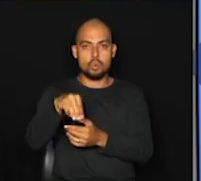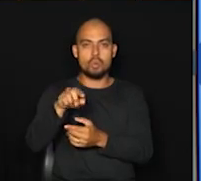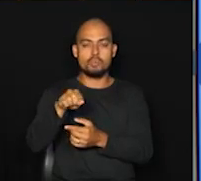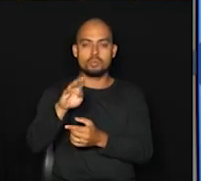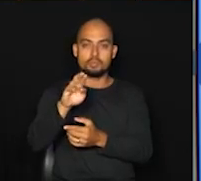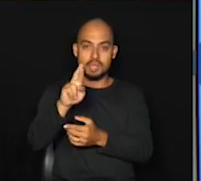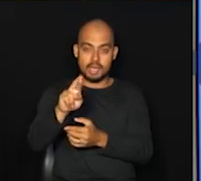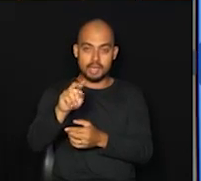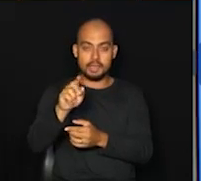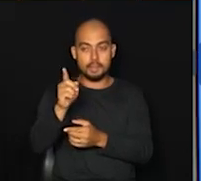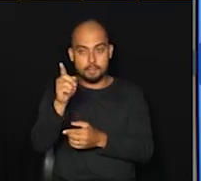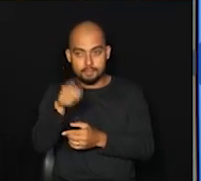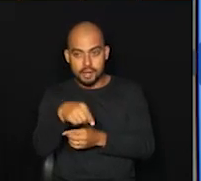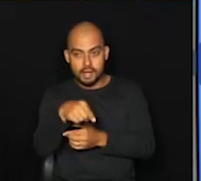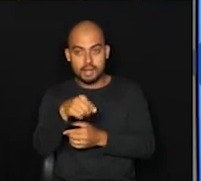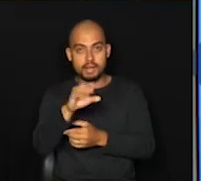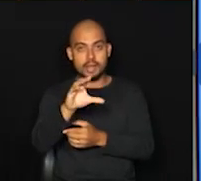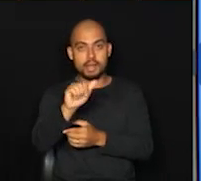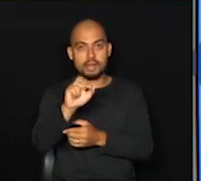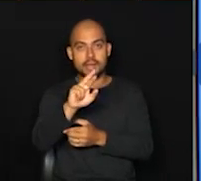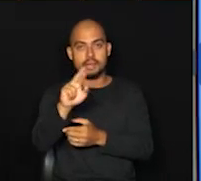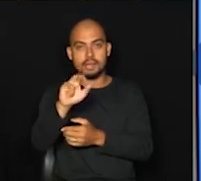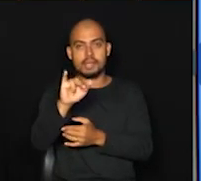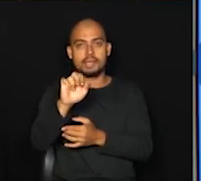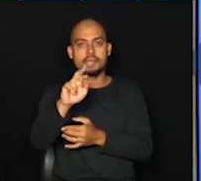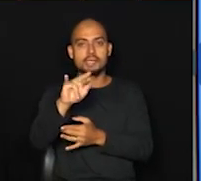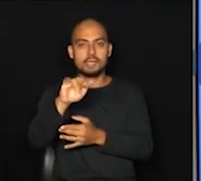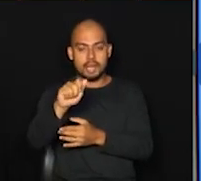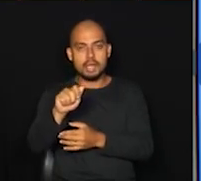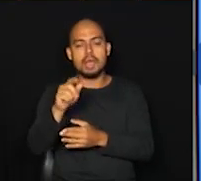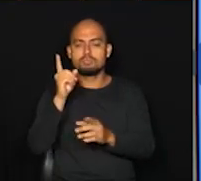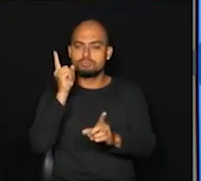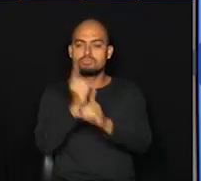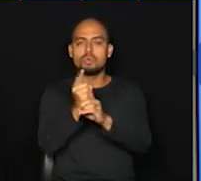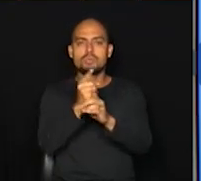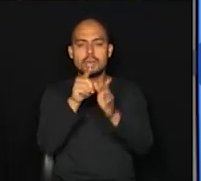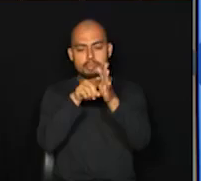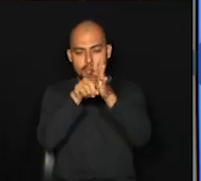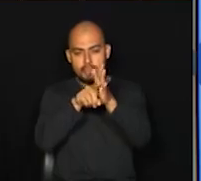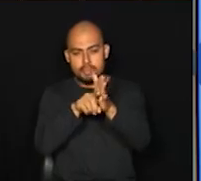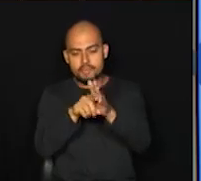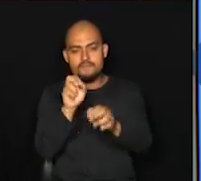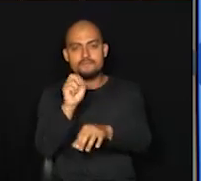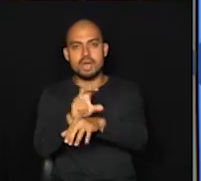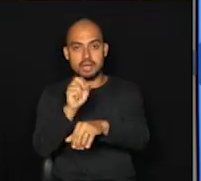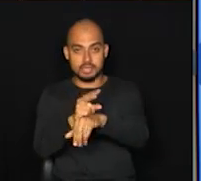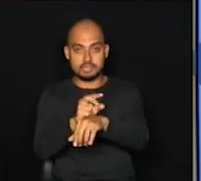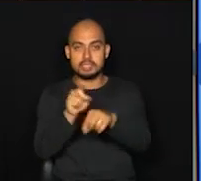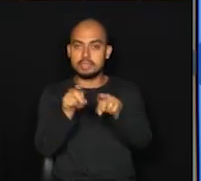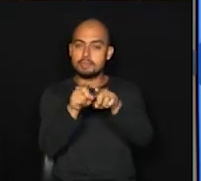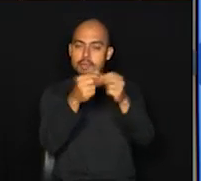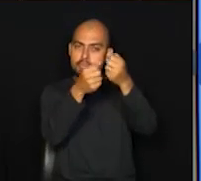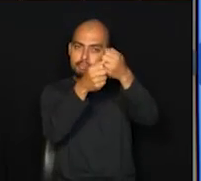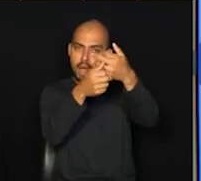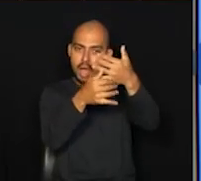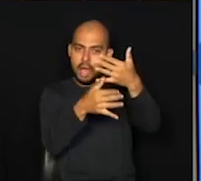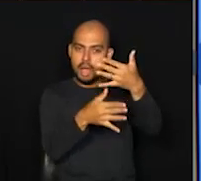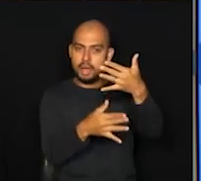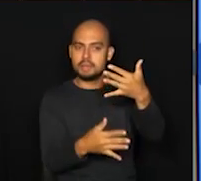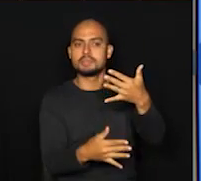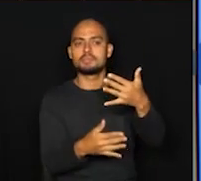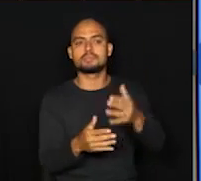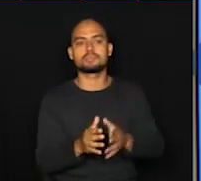e ali você encontra quais são as vagas e a descrição de cada uma delas, ok? Temos ainda também uma